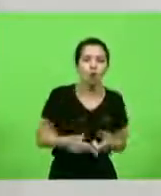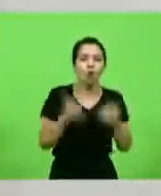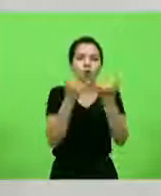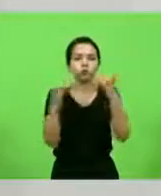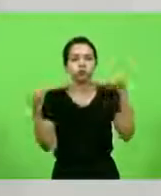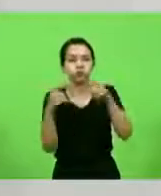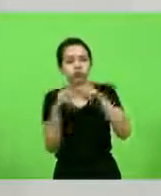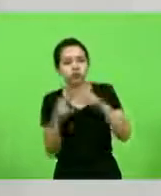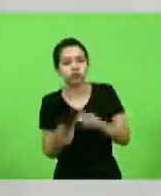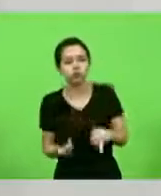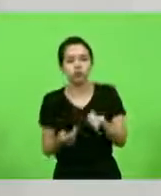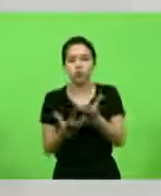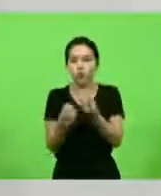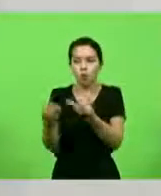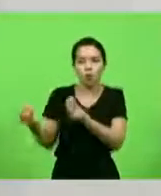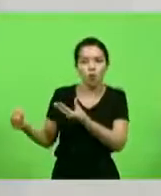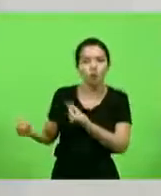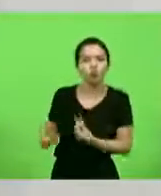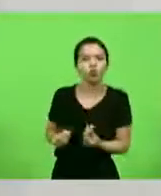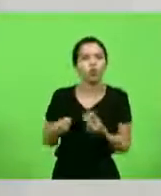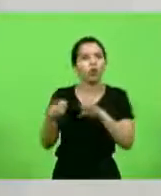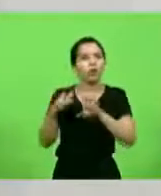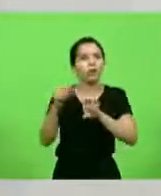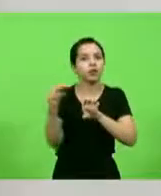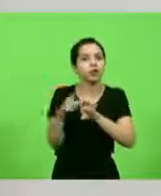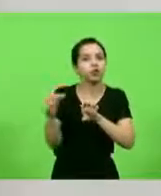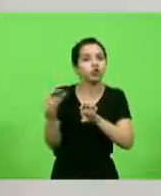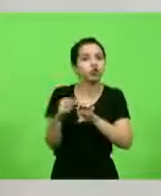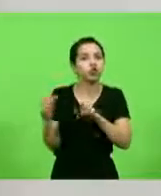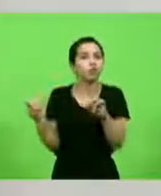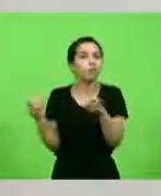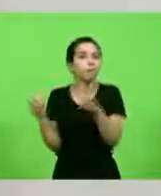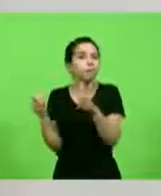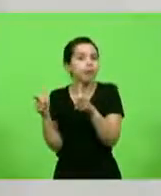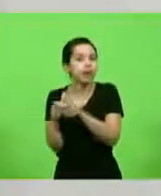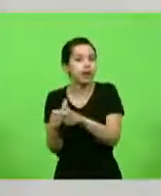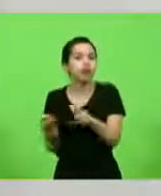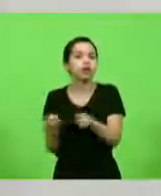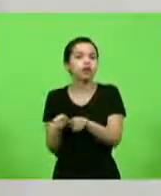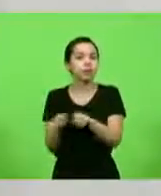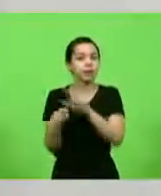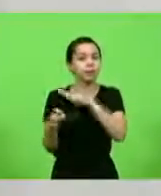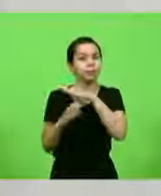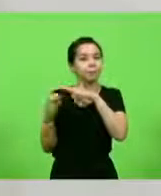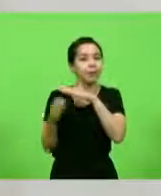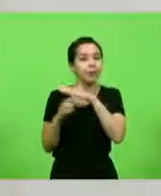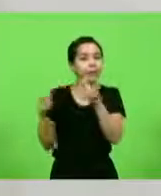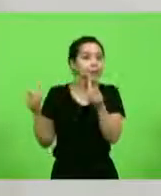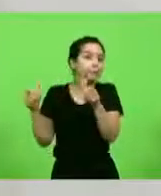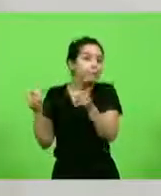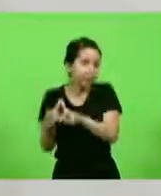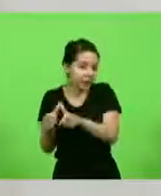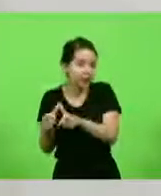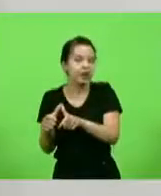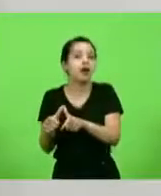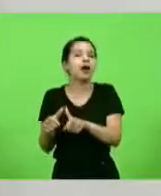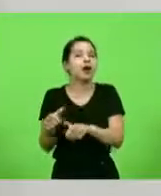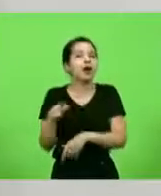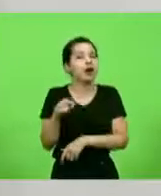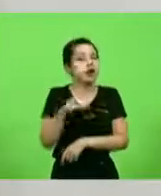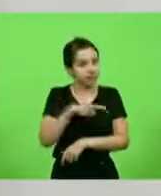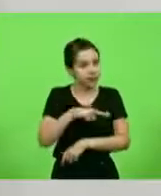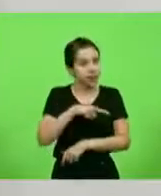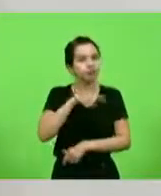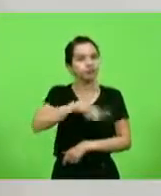quantos microempreendedores e empresas de pequeno porte que tem em Santa